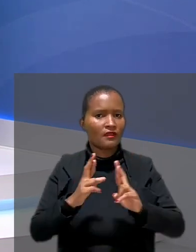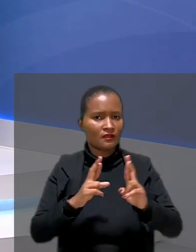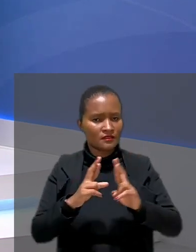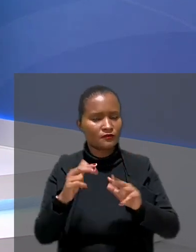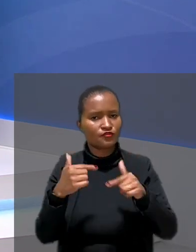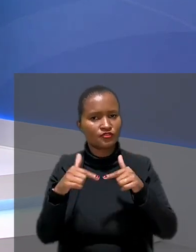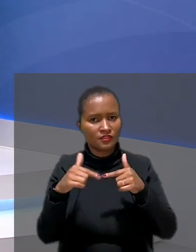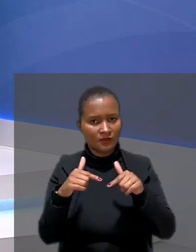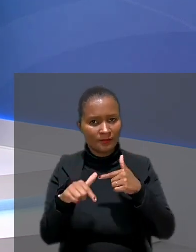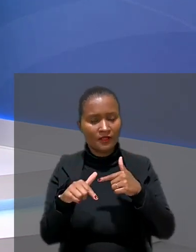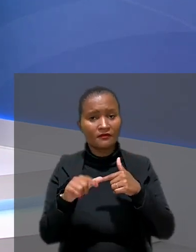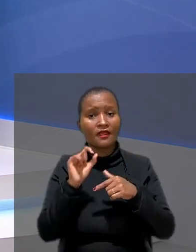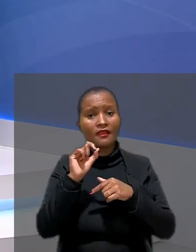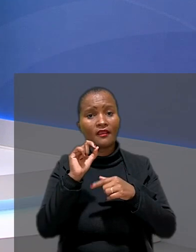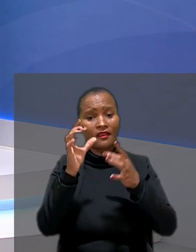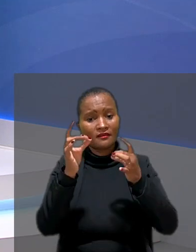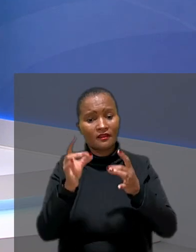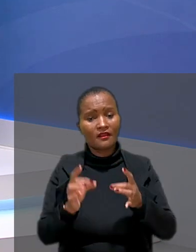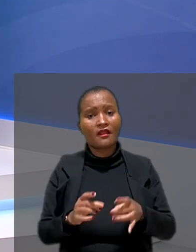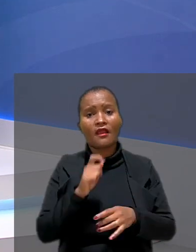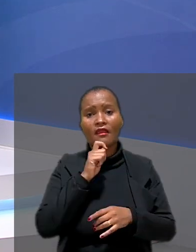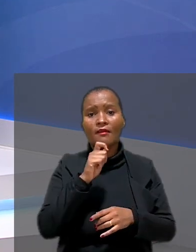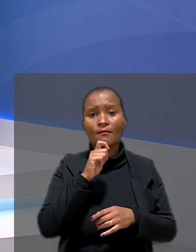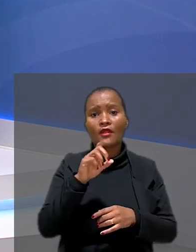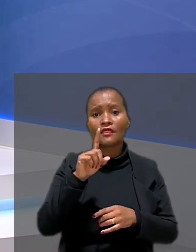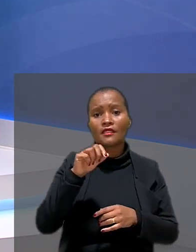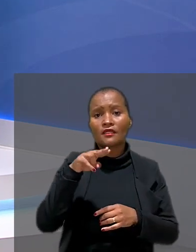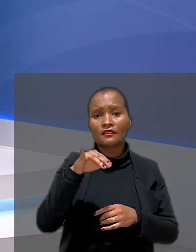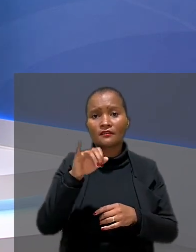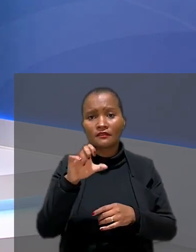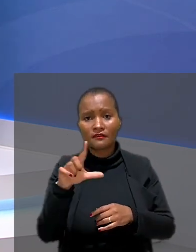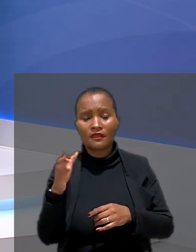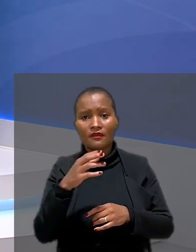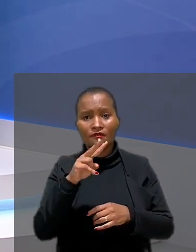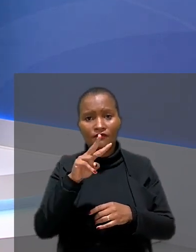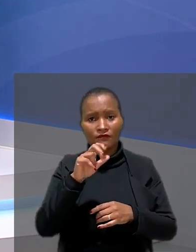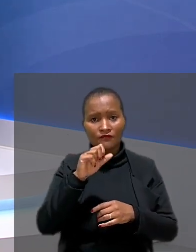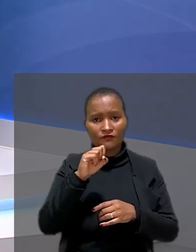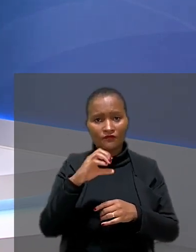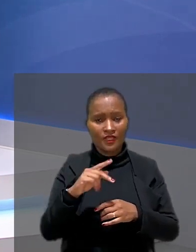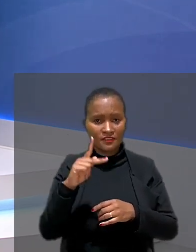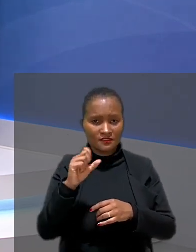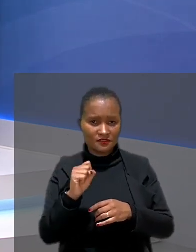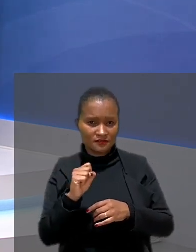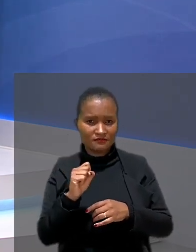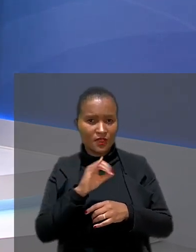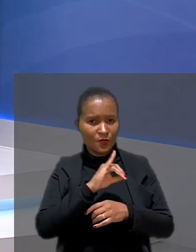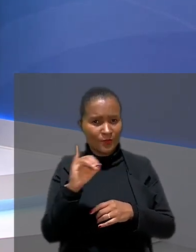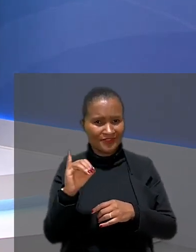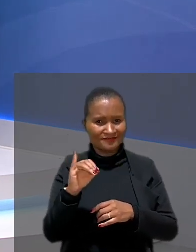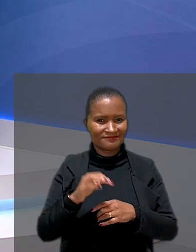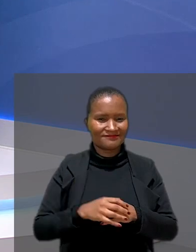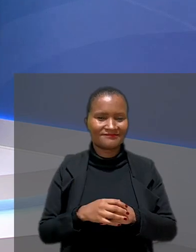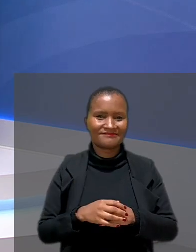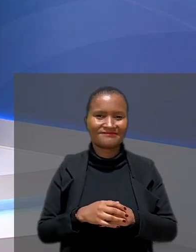caracterizam a relação empregatícia. E quem tem os detalhes para a gente é o repórter Daniel Vasques. Oi, Daniel.